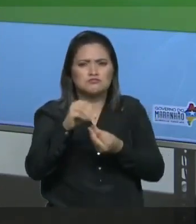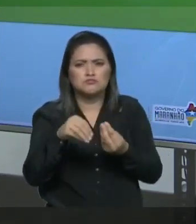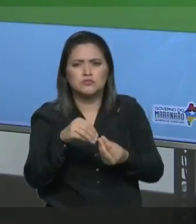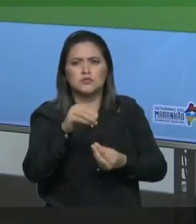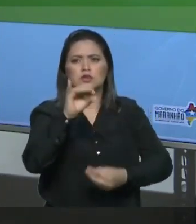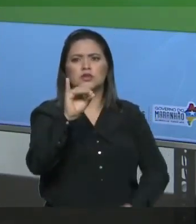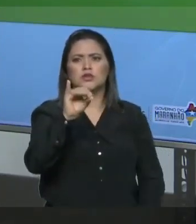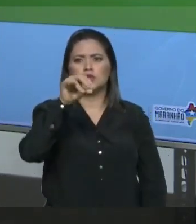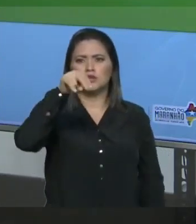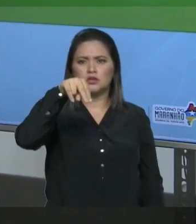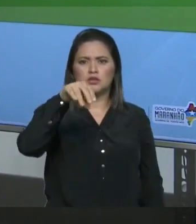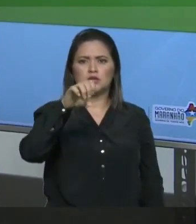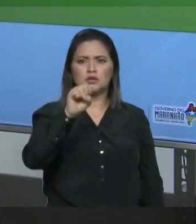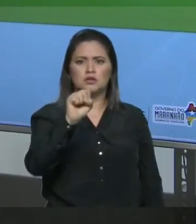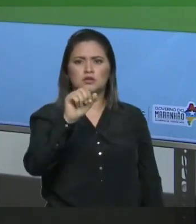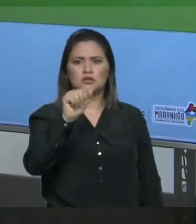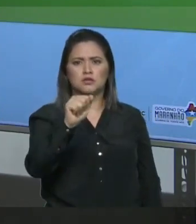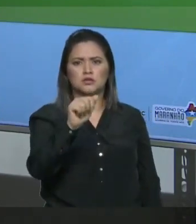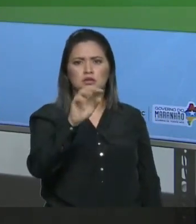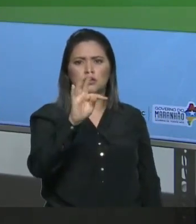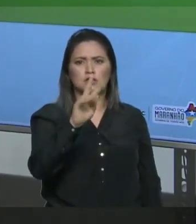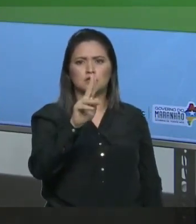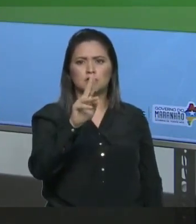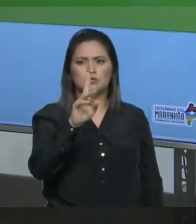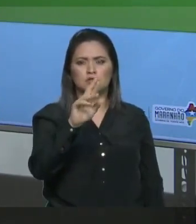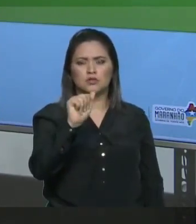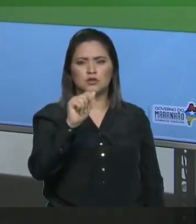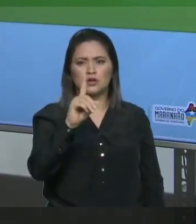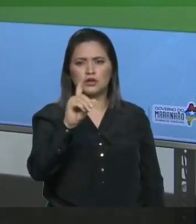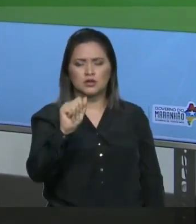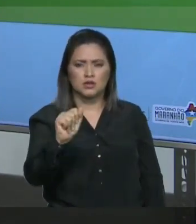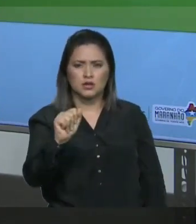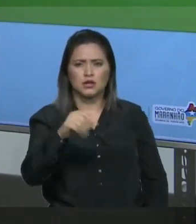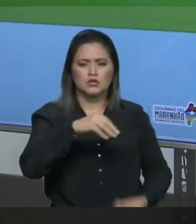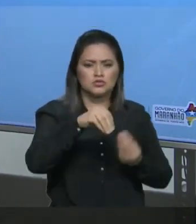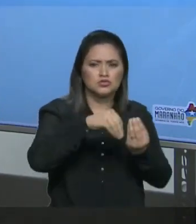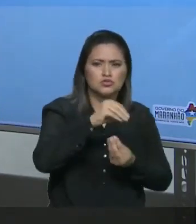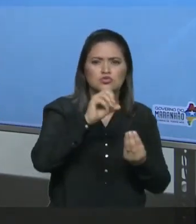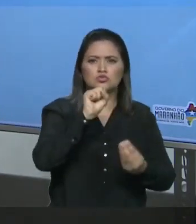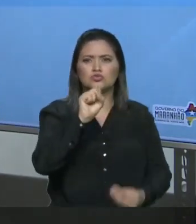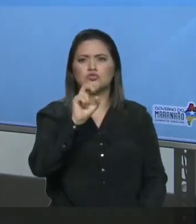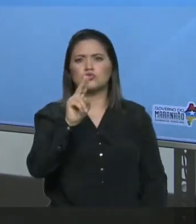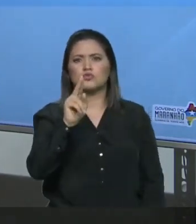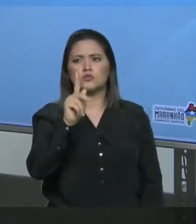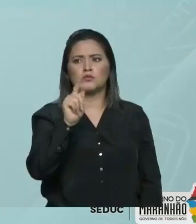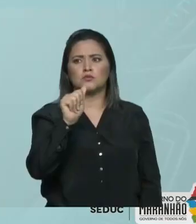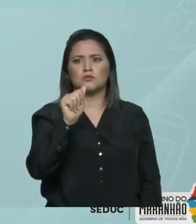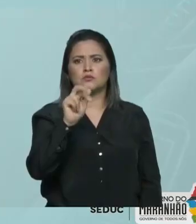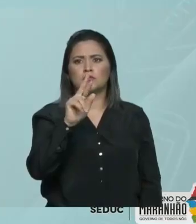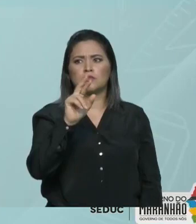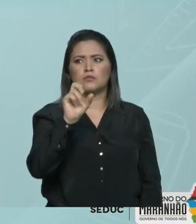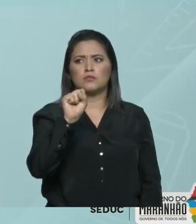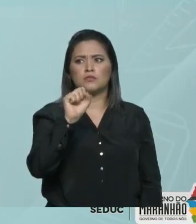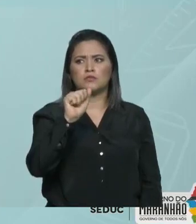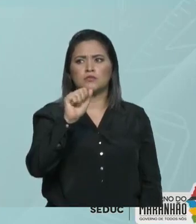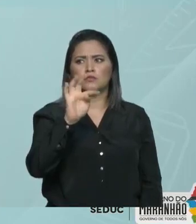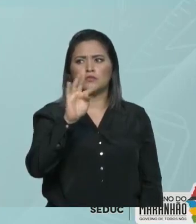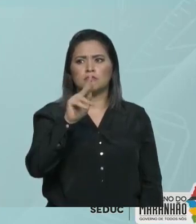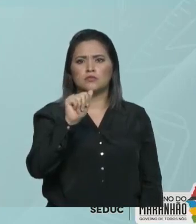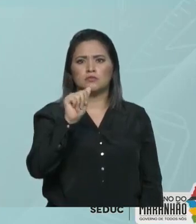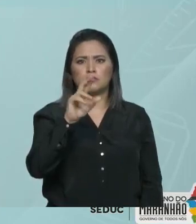em relação ao soluto que nós vamos começar a ver agora, tudo bem? Então acompanhe comigo esta animação que é a seguinte